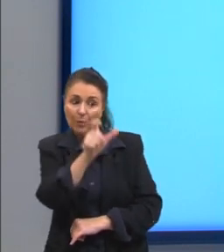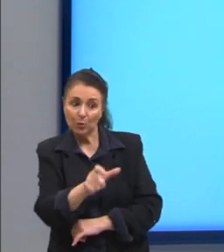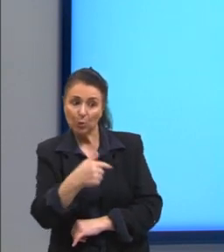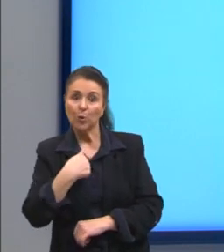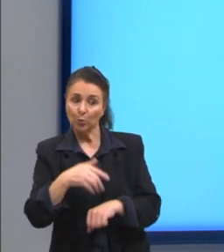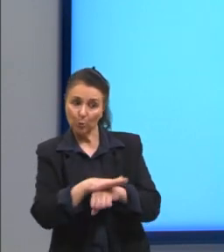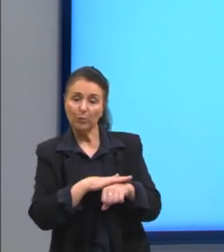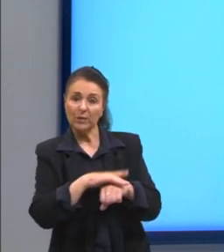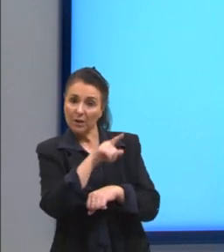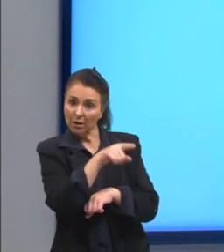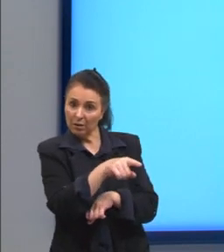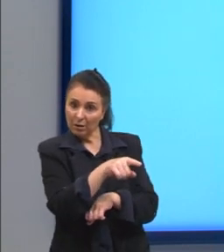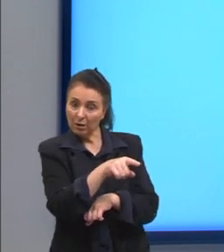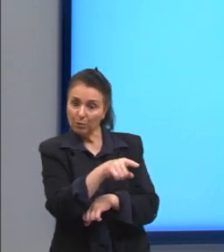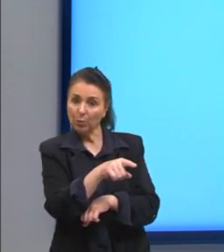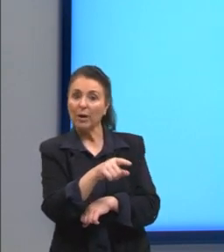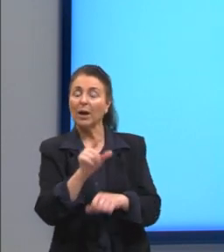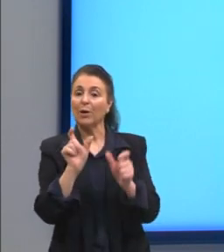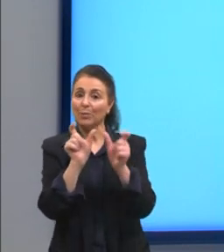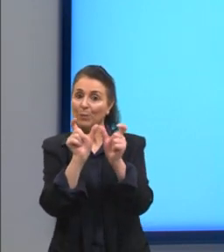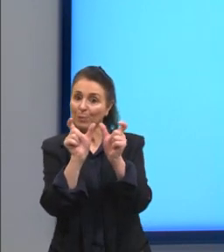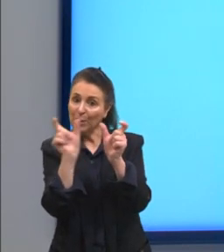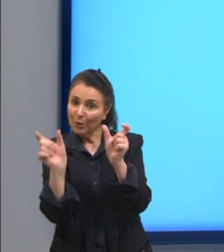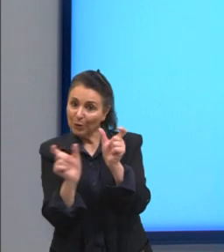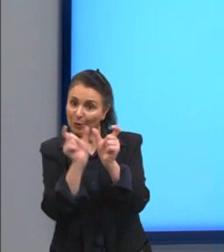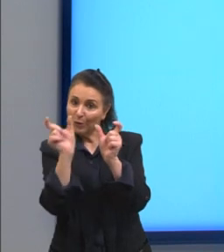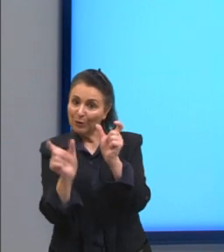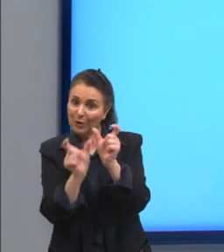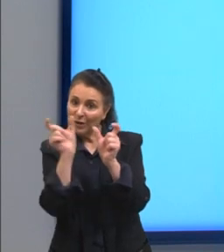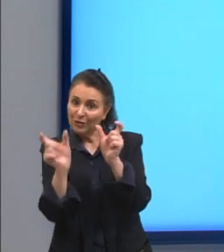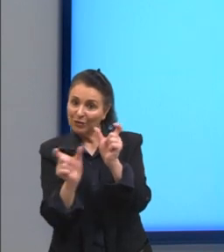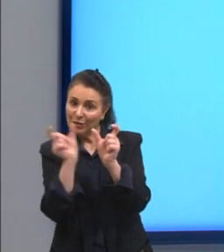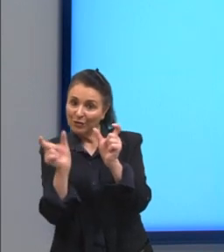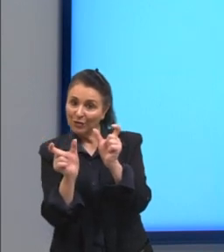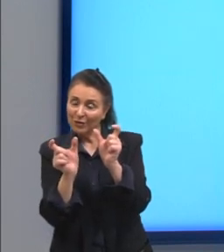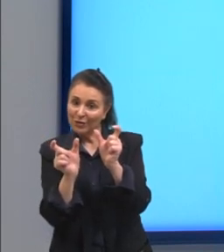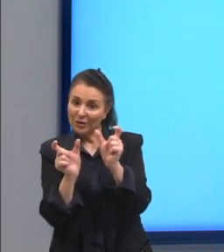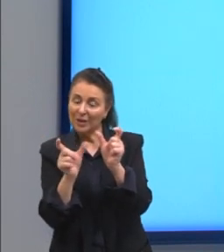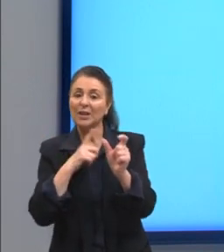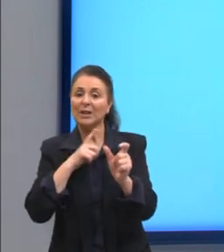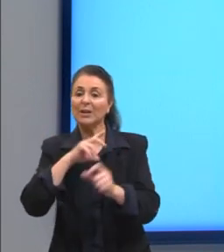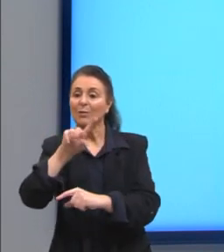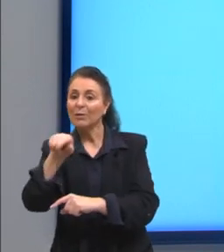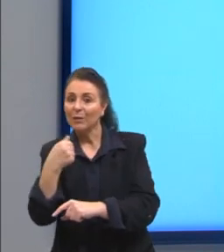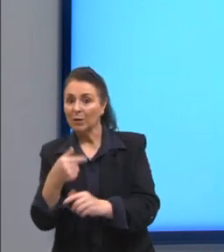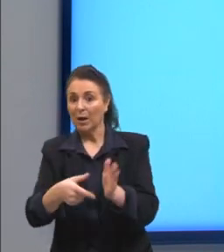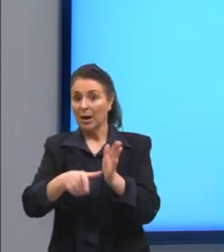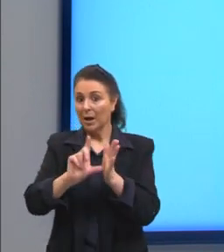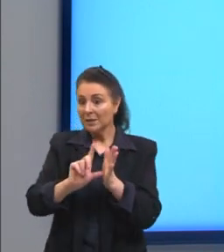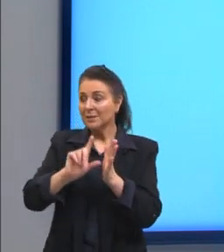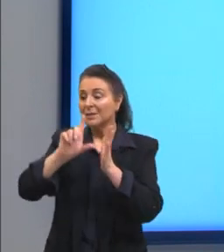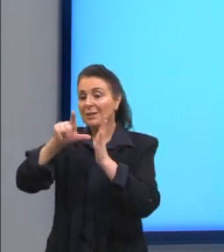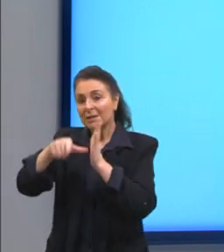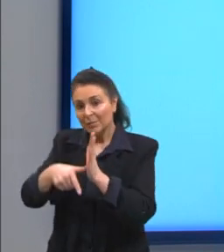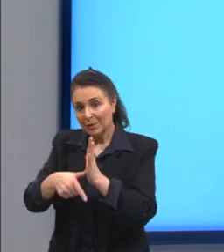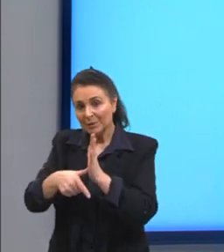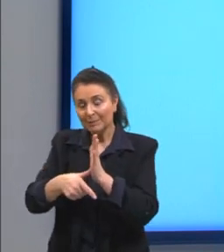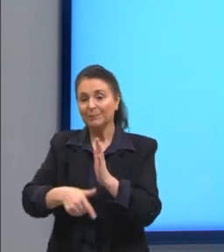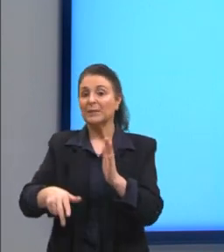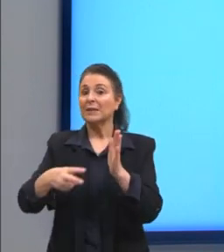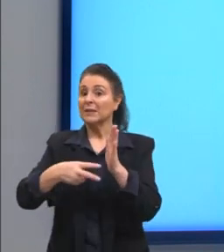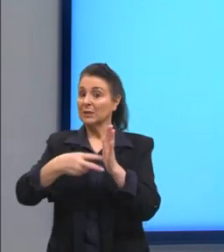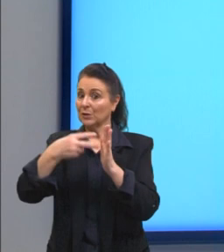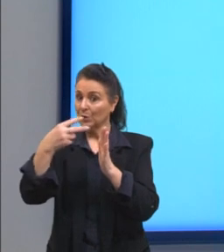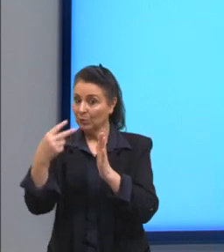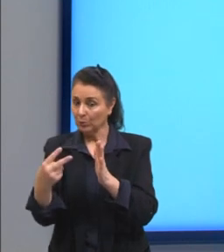Meu vocativo. E está ali seguido de vírgulas. Antes e depois. Ou no segundo caso,